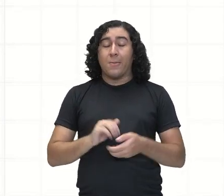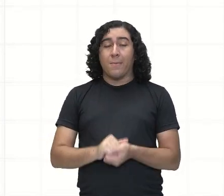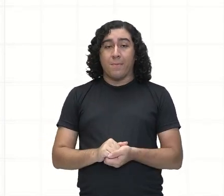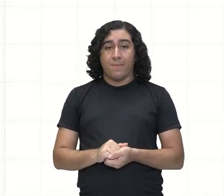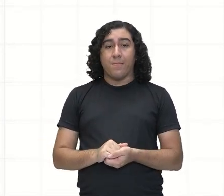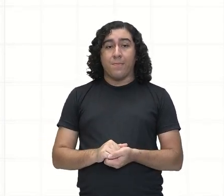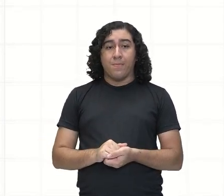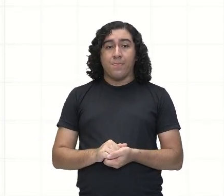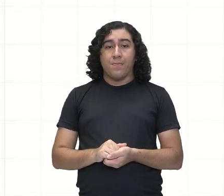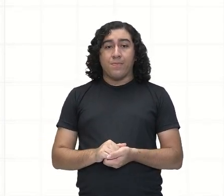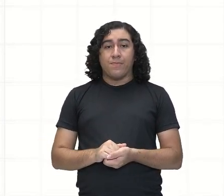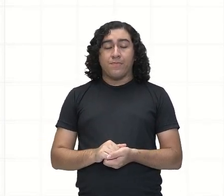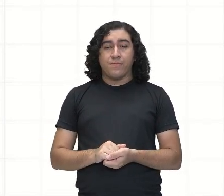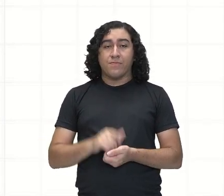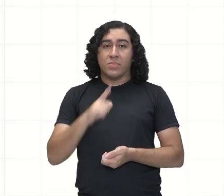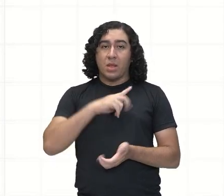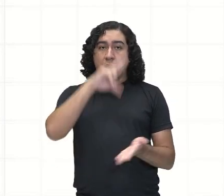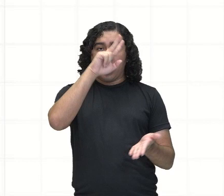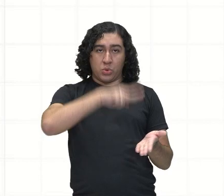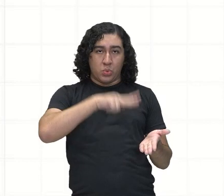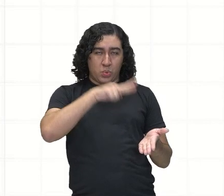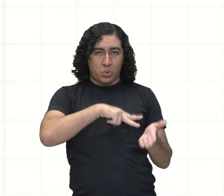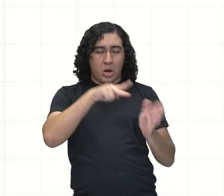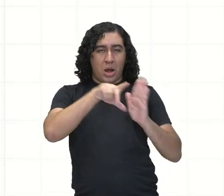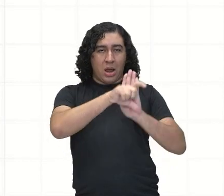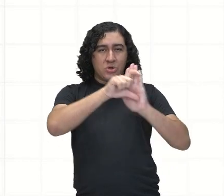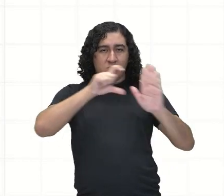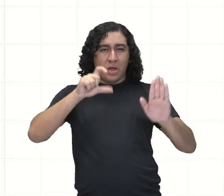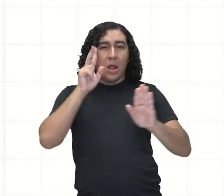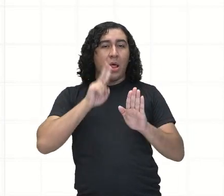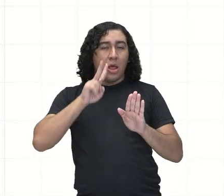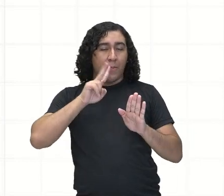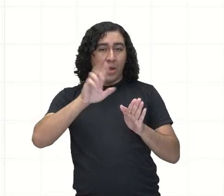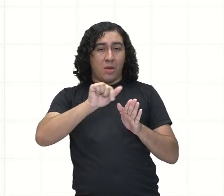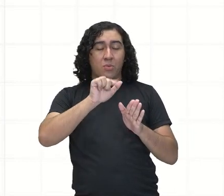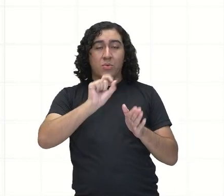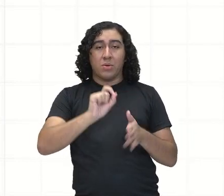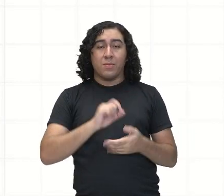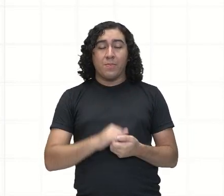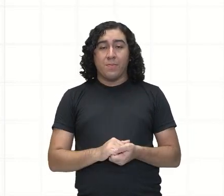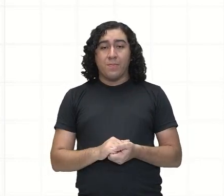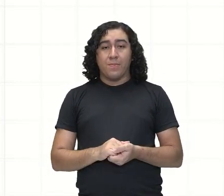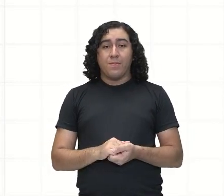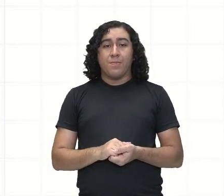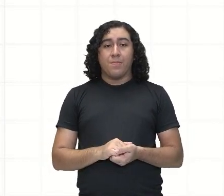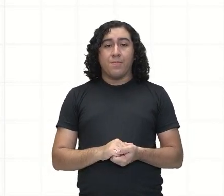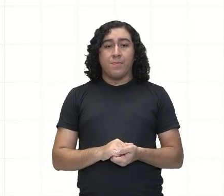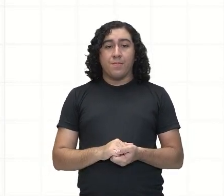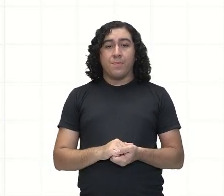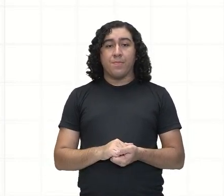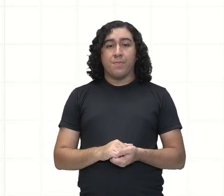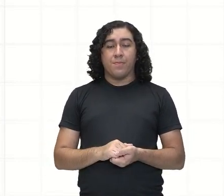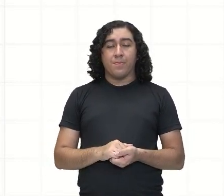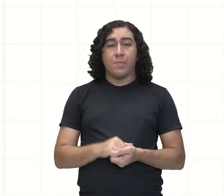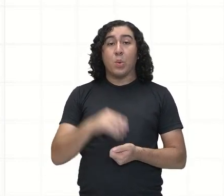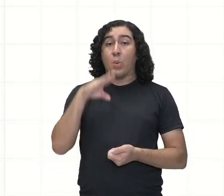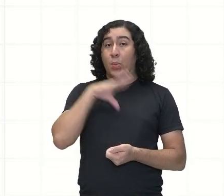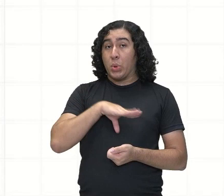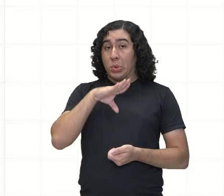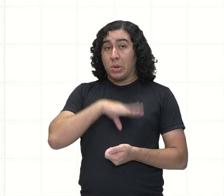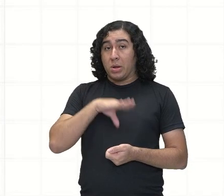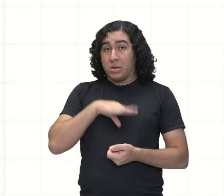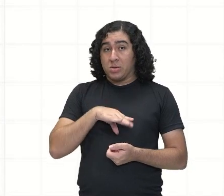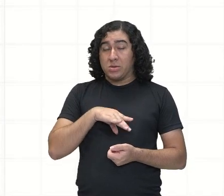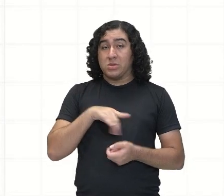Você tem que fazer a leitura. Lembra que nós estamos falando sempre aqui, né? Que a língua é portuguesa